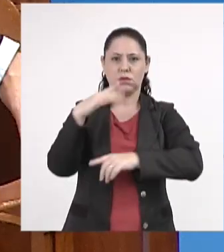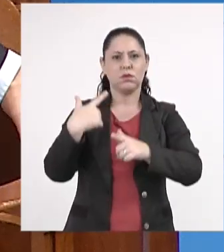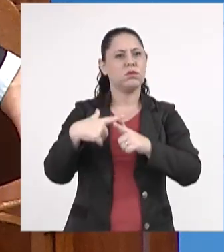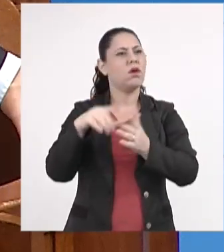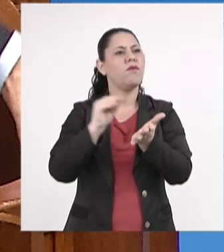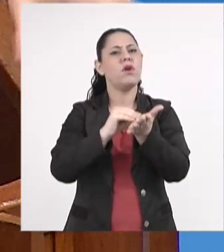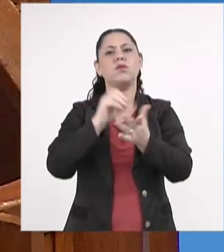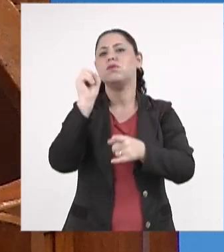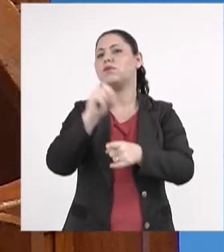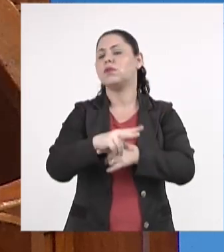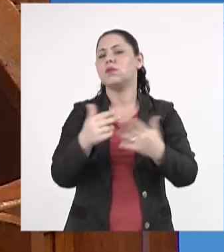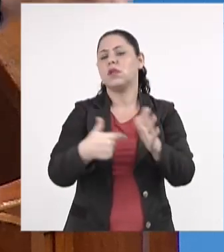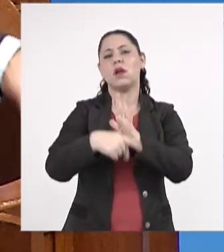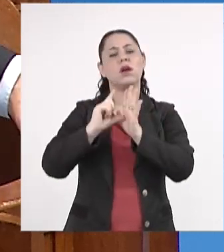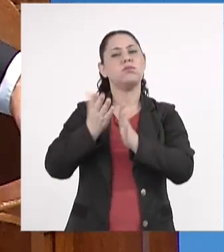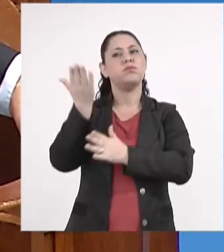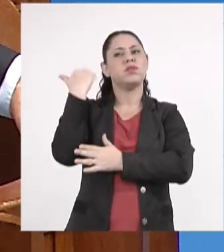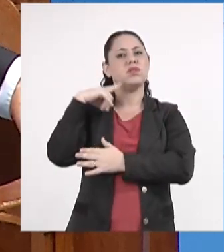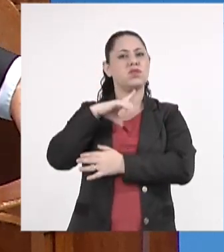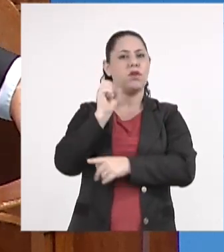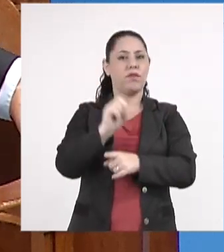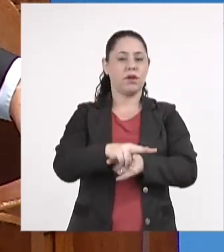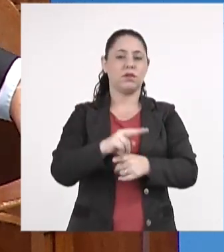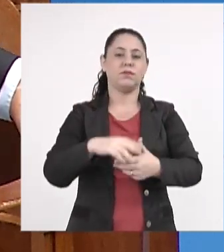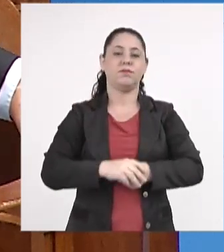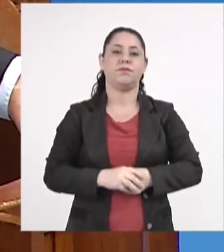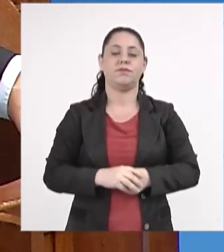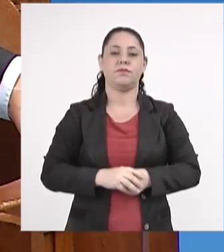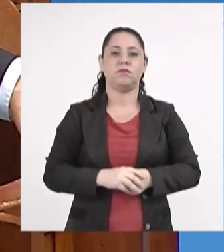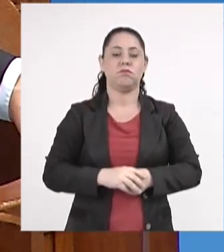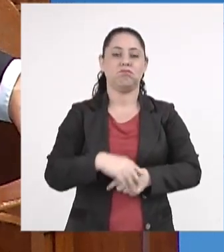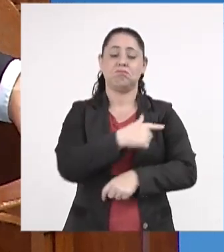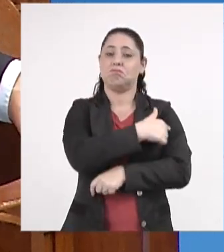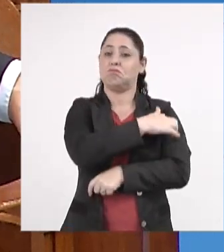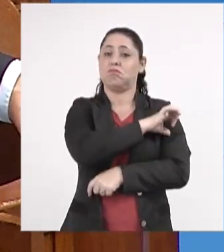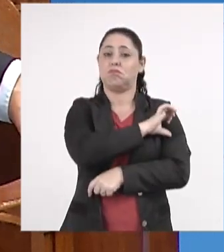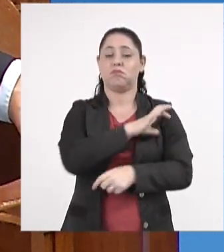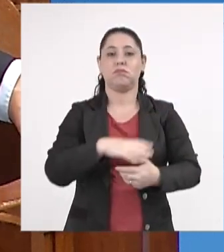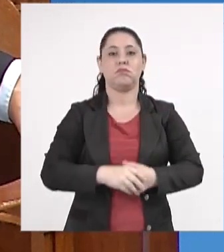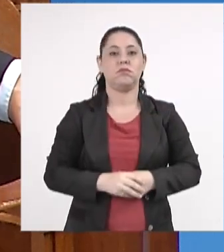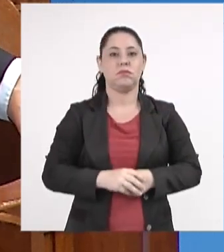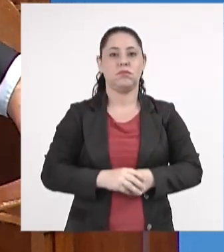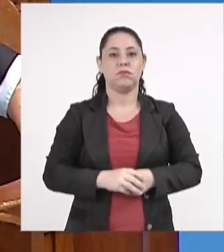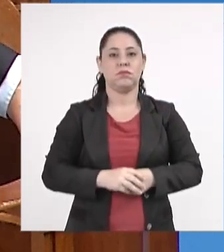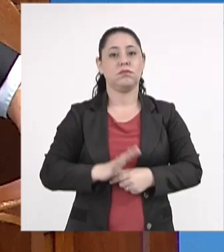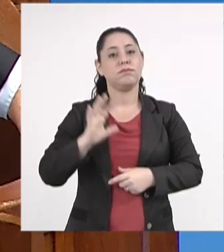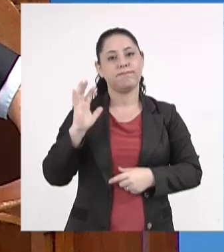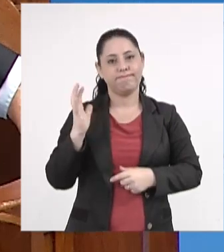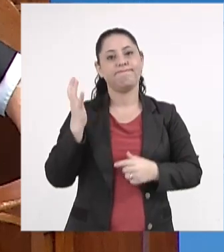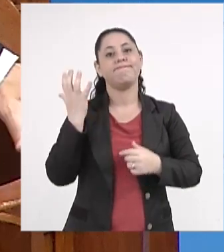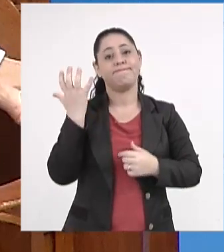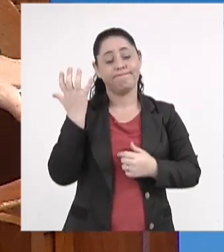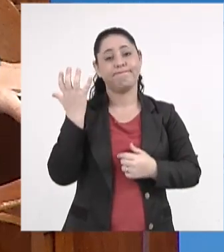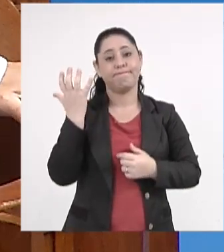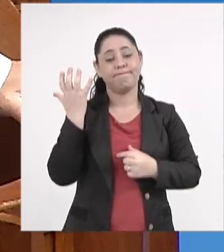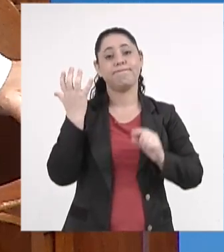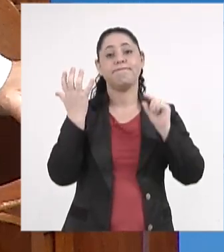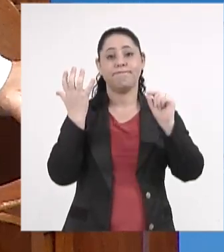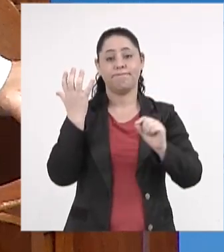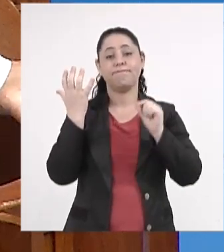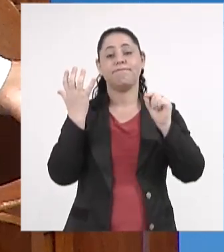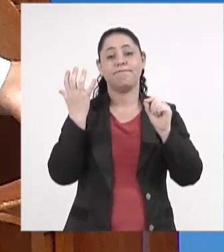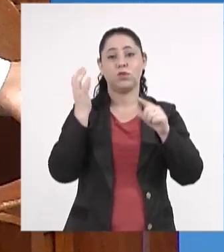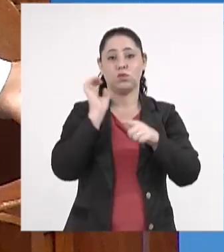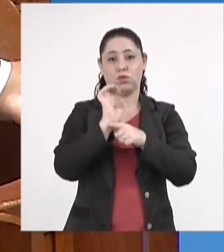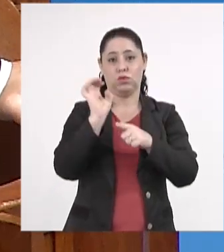que está faltando vaga se antes todo mundo tinha vaga no ensino fundamental? Acontece que o